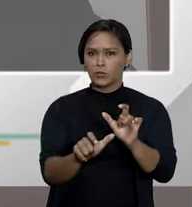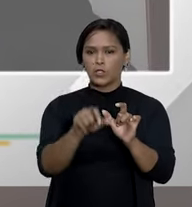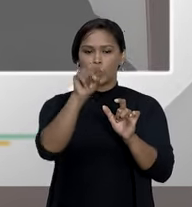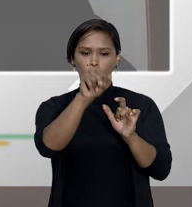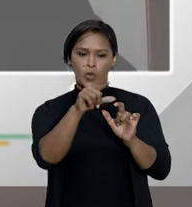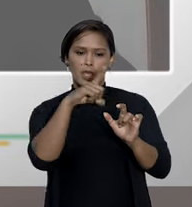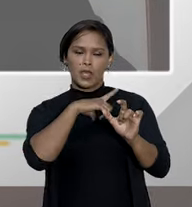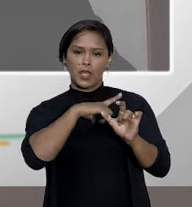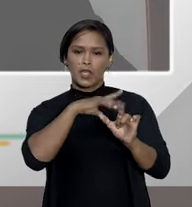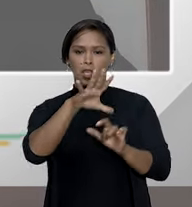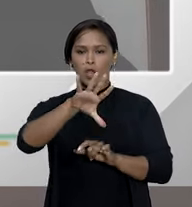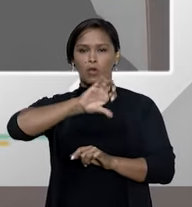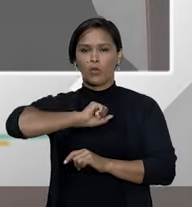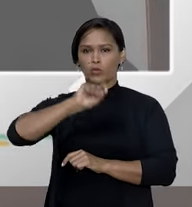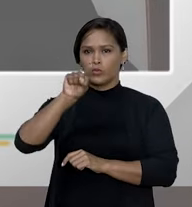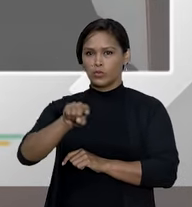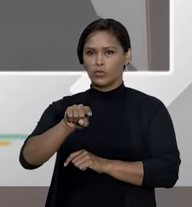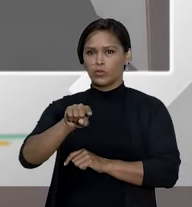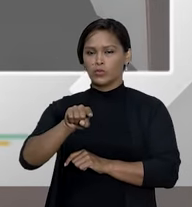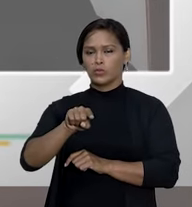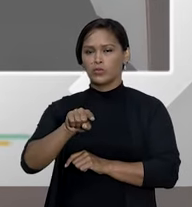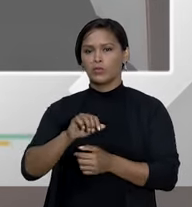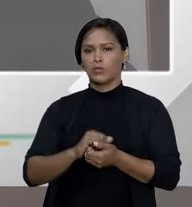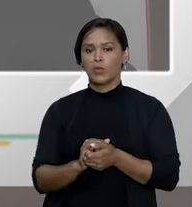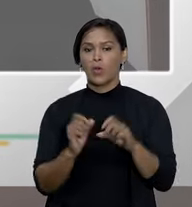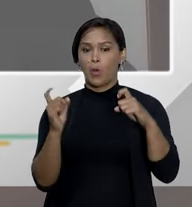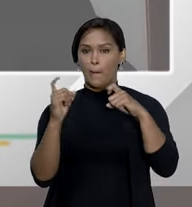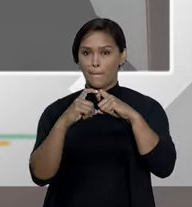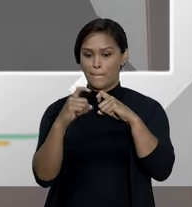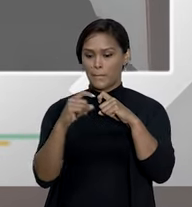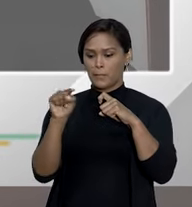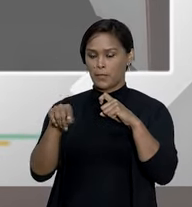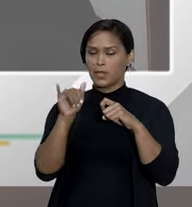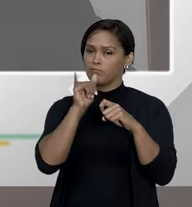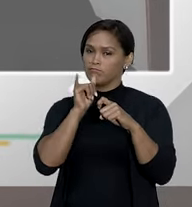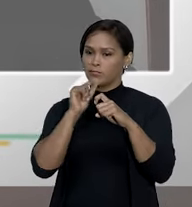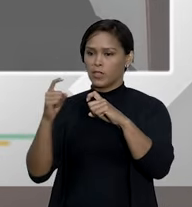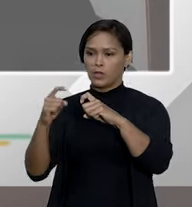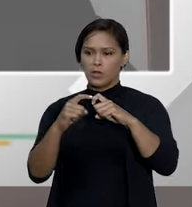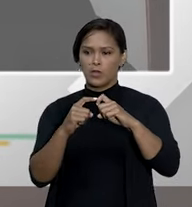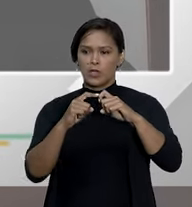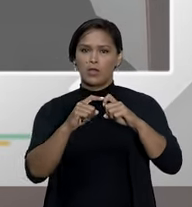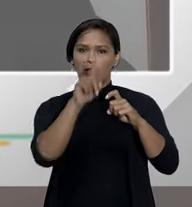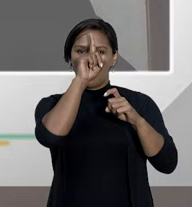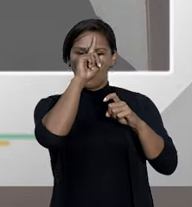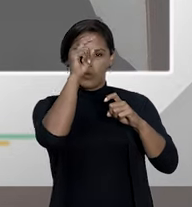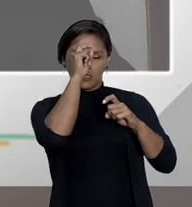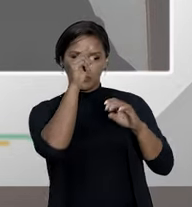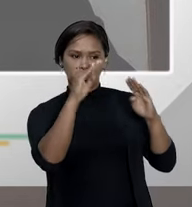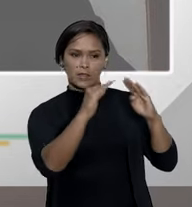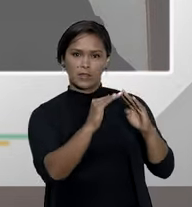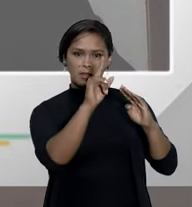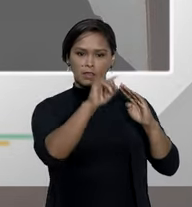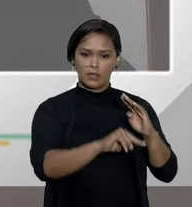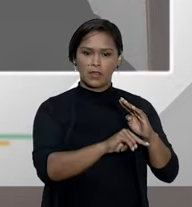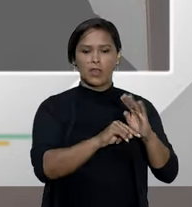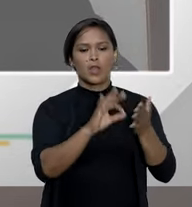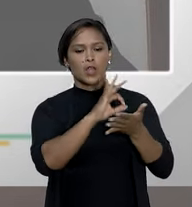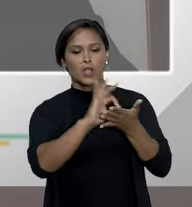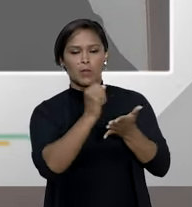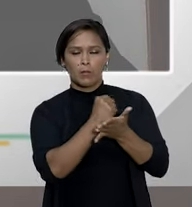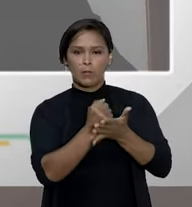naquela cadeia de consumo no caso o médico no caso o hospital e no caso o plano de saúde